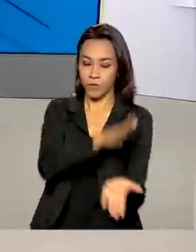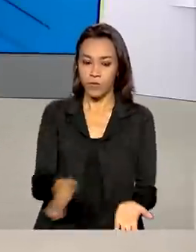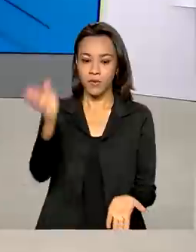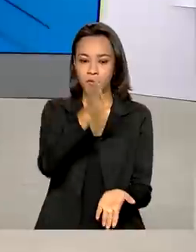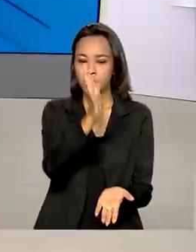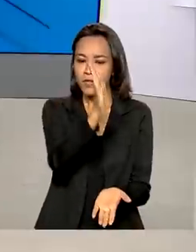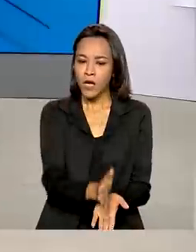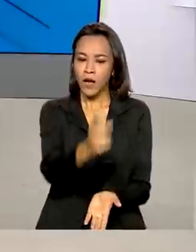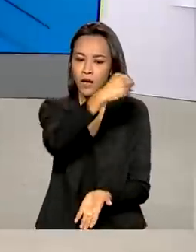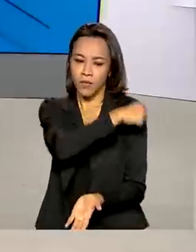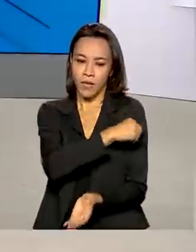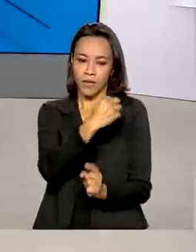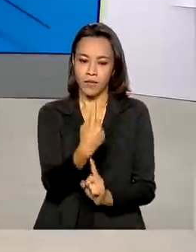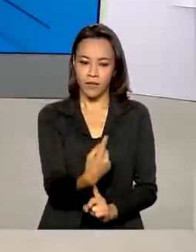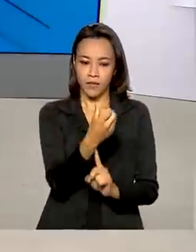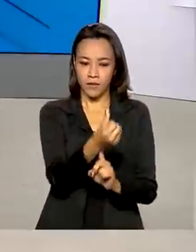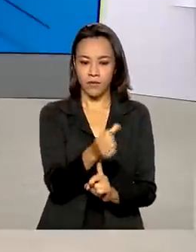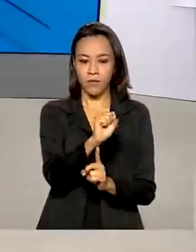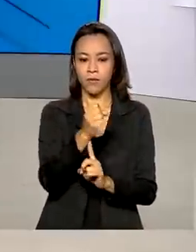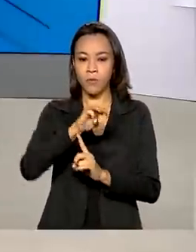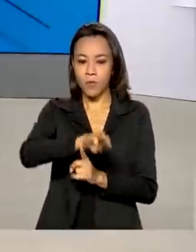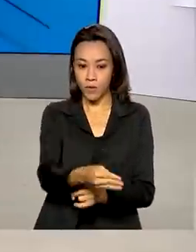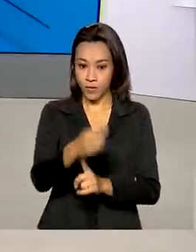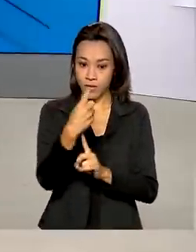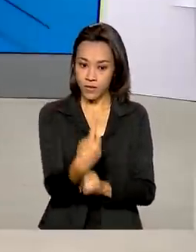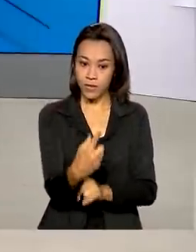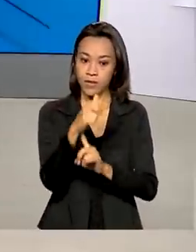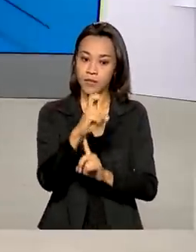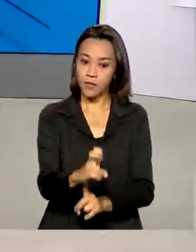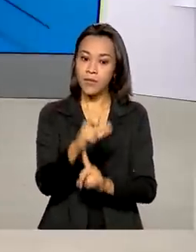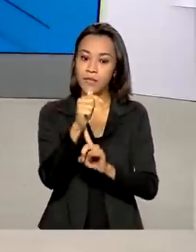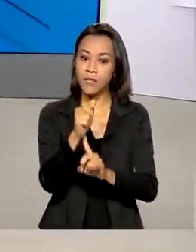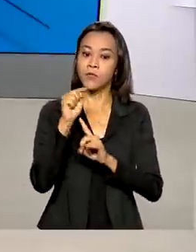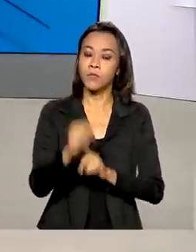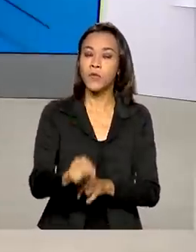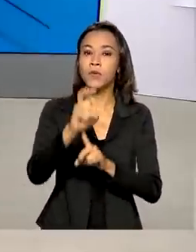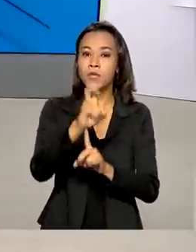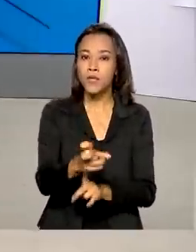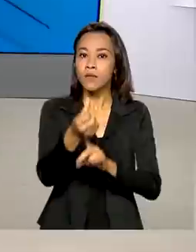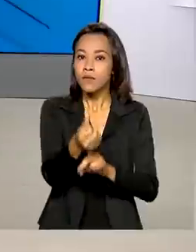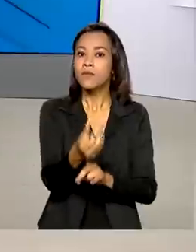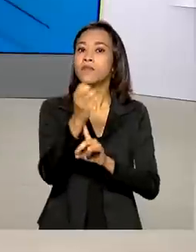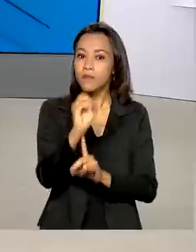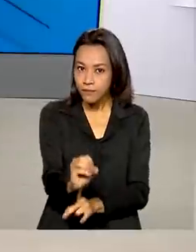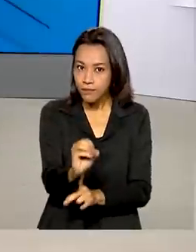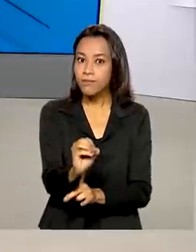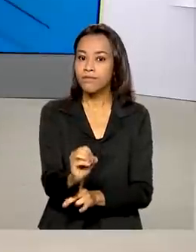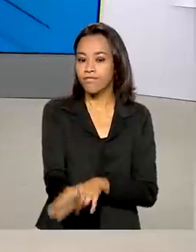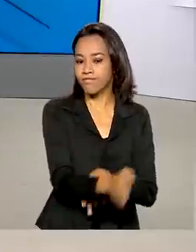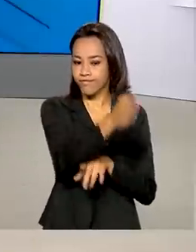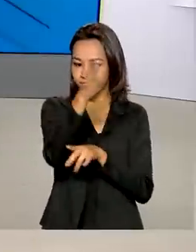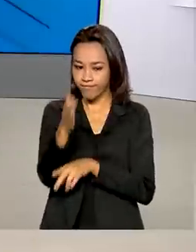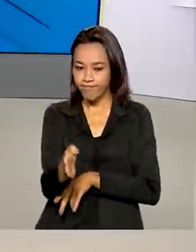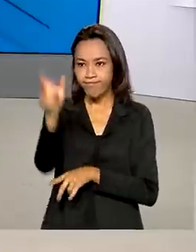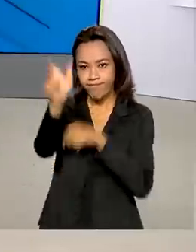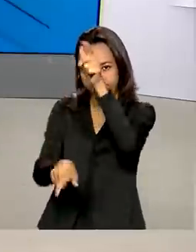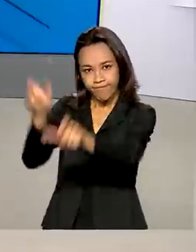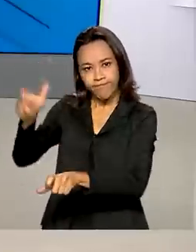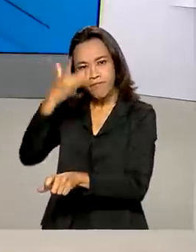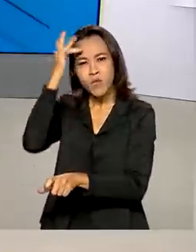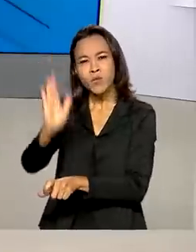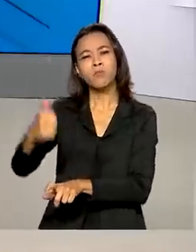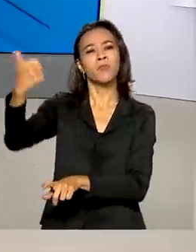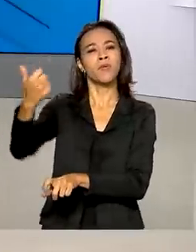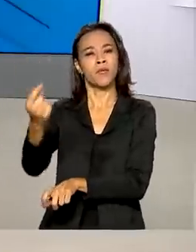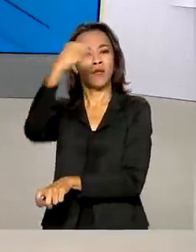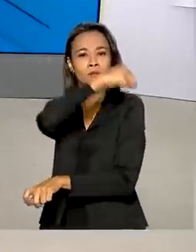aplicadas, 168 milhões, 157 mil, 560. O número de pessoas que tomaram aí